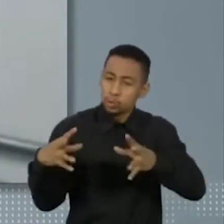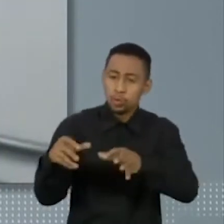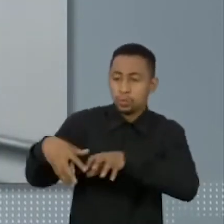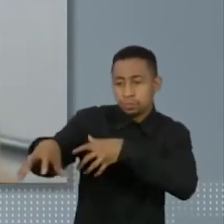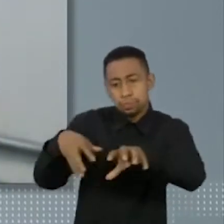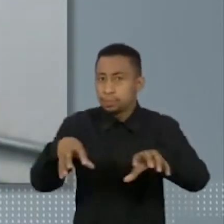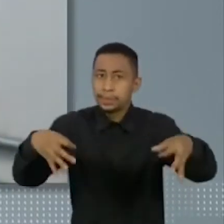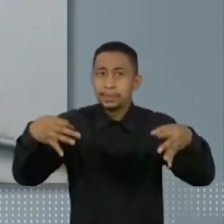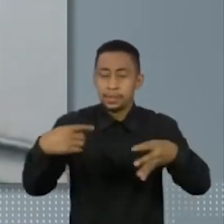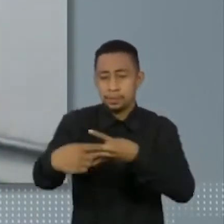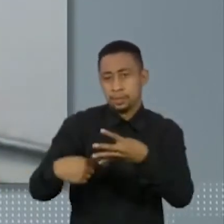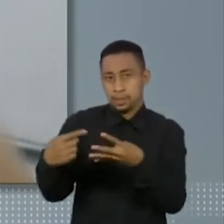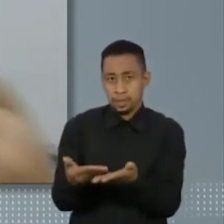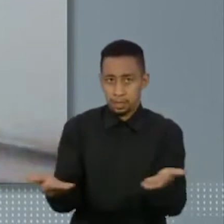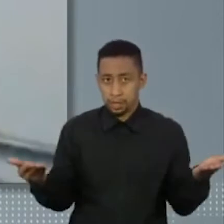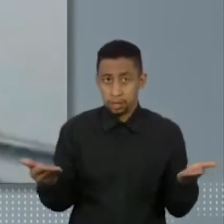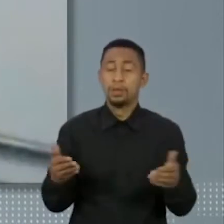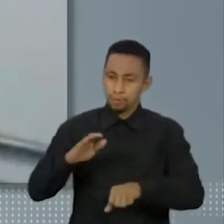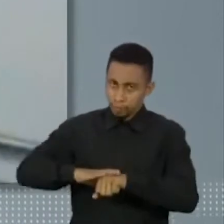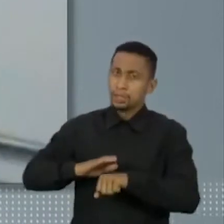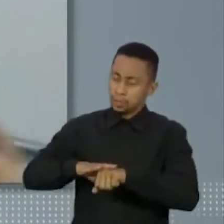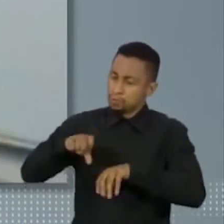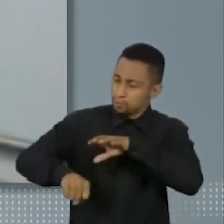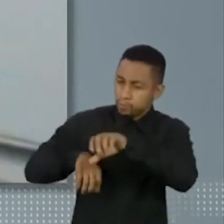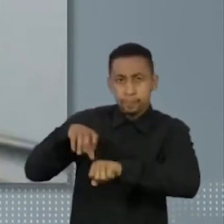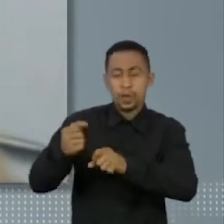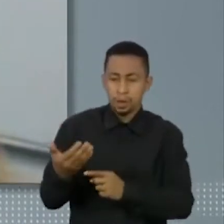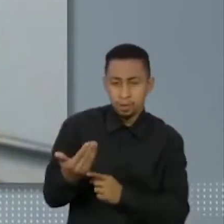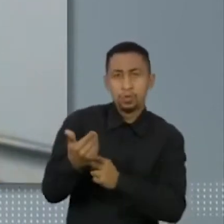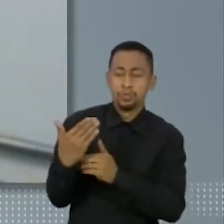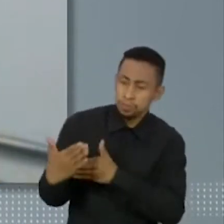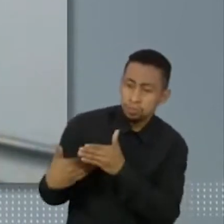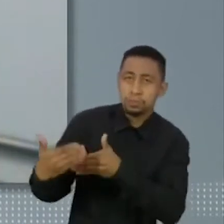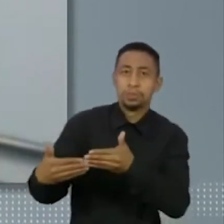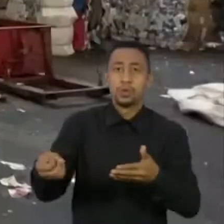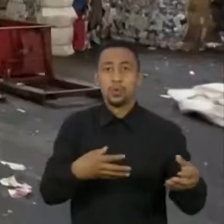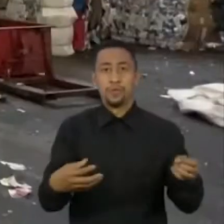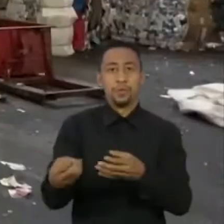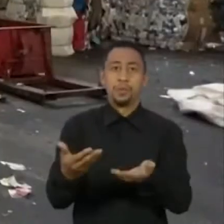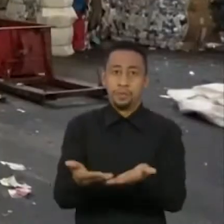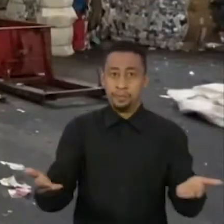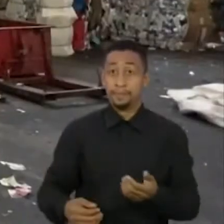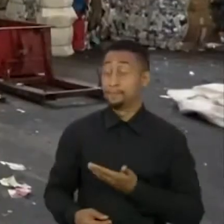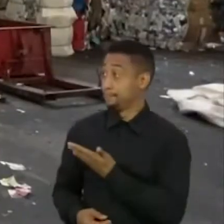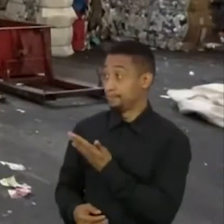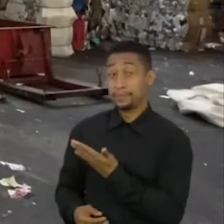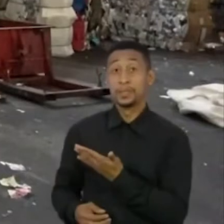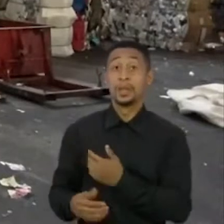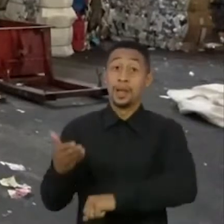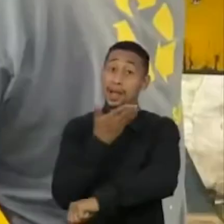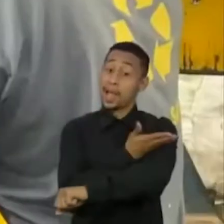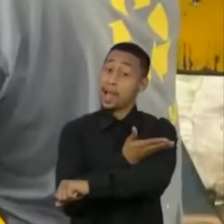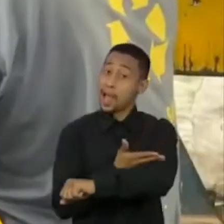mais abrangente, cada vez com mais inovação, tecnologia, enfim. Mudanças de hábito